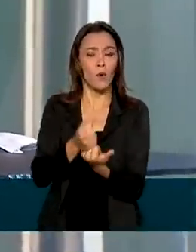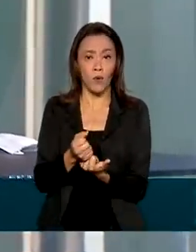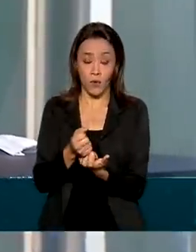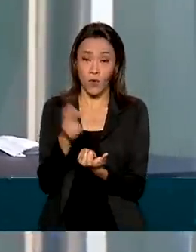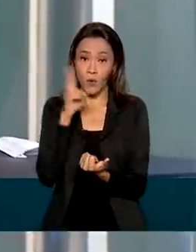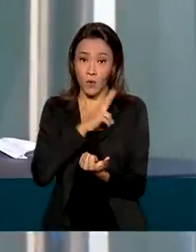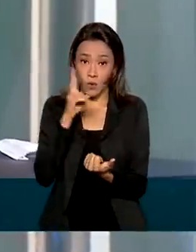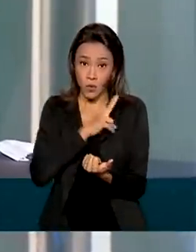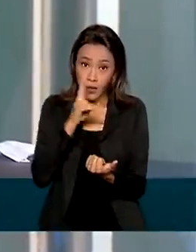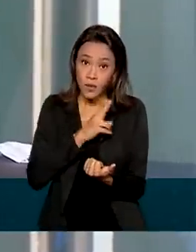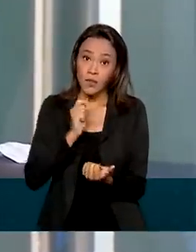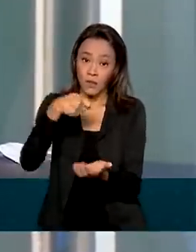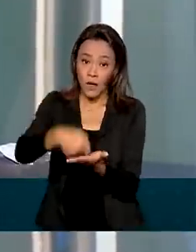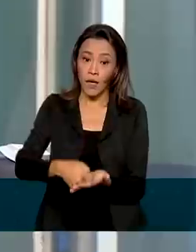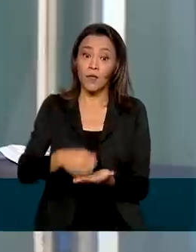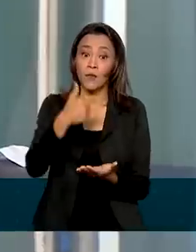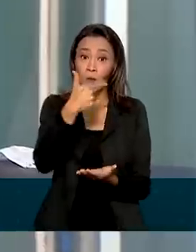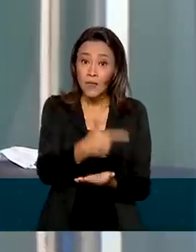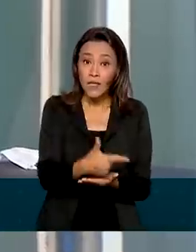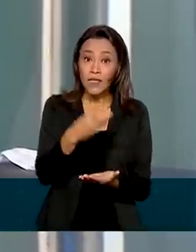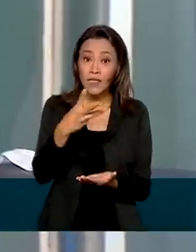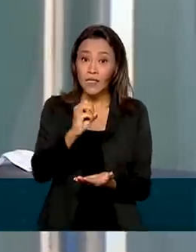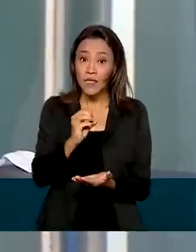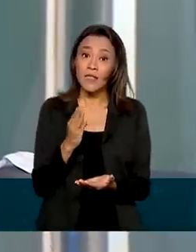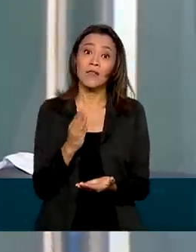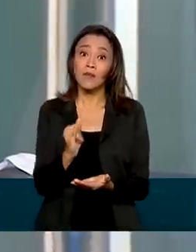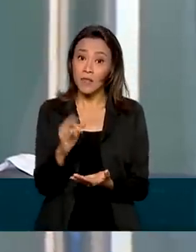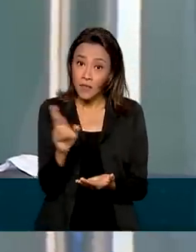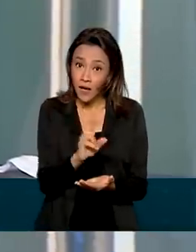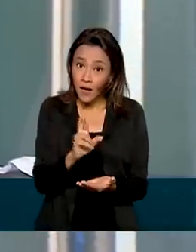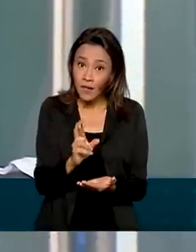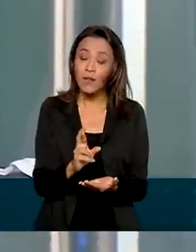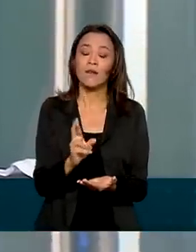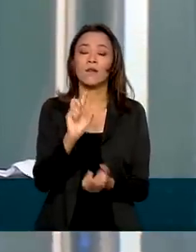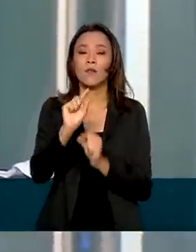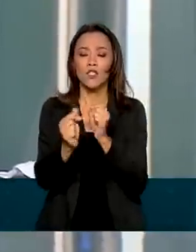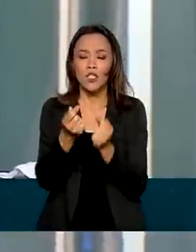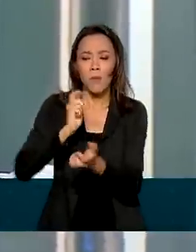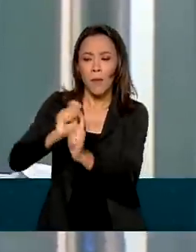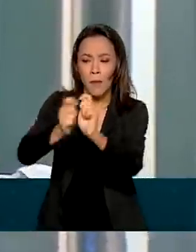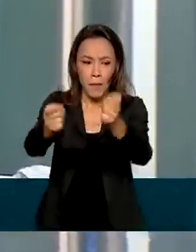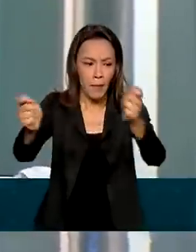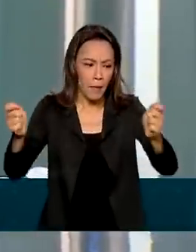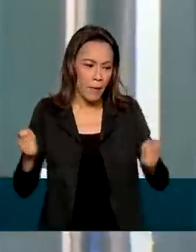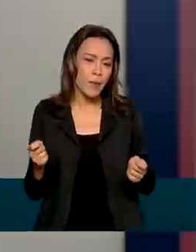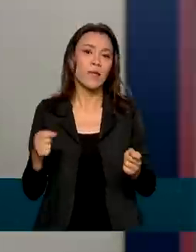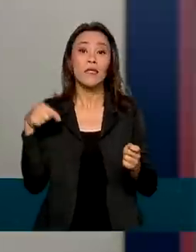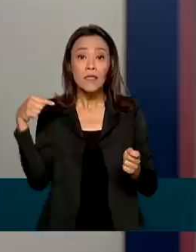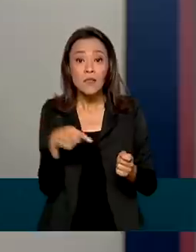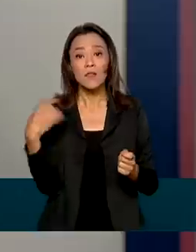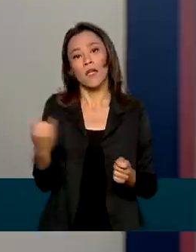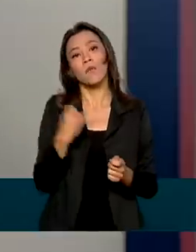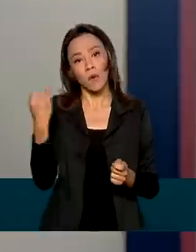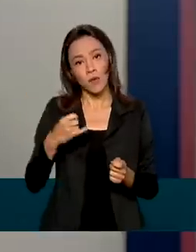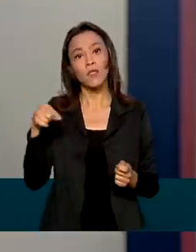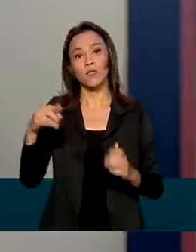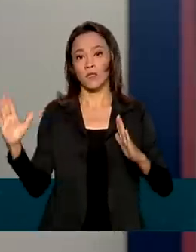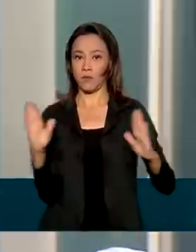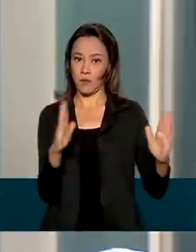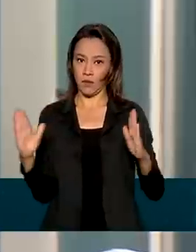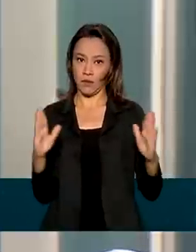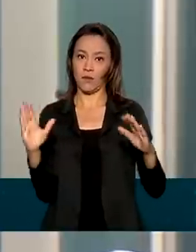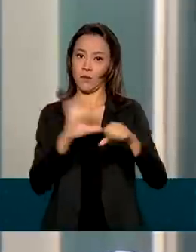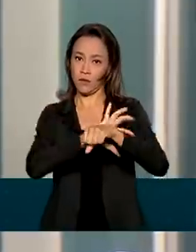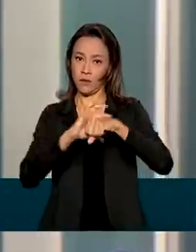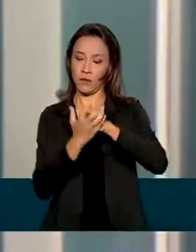ser um problema grande. De 230 bilhões de reais de recursos destinados ao pagamento de um auxílio que era importante naquele momento. Nós passamos